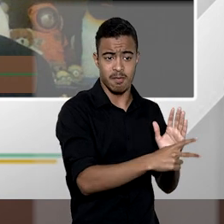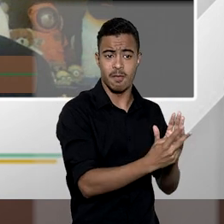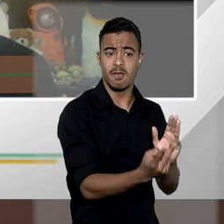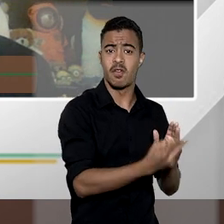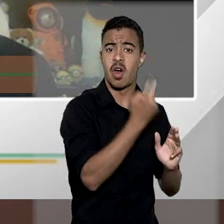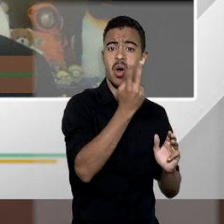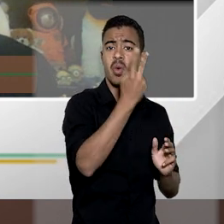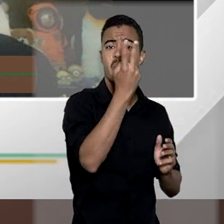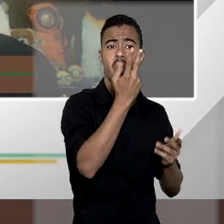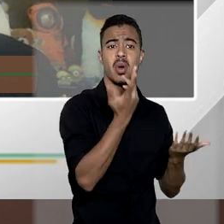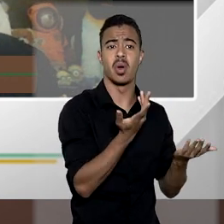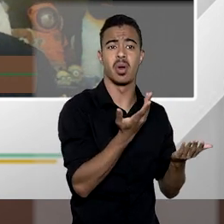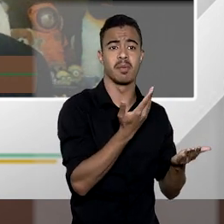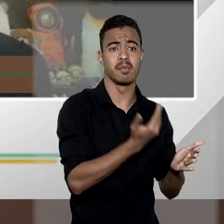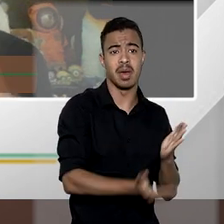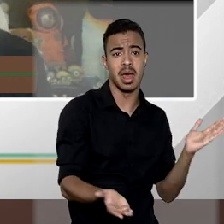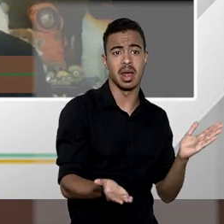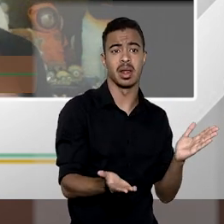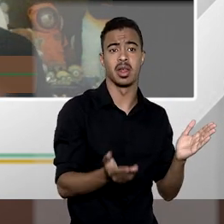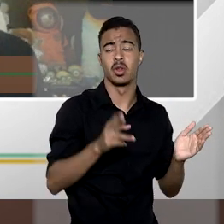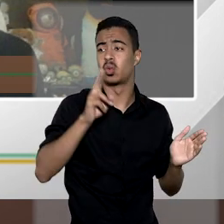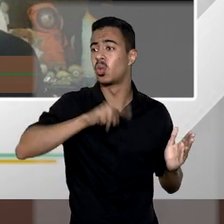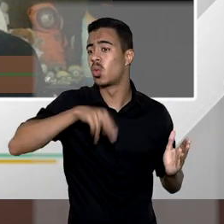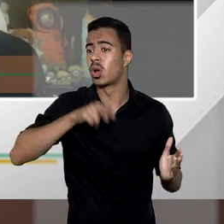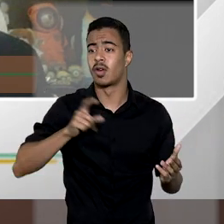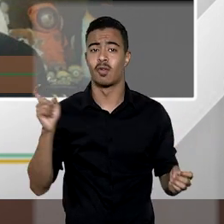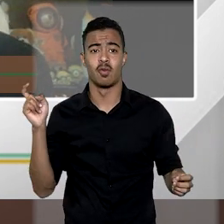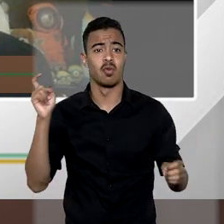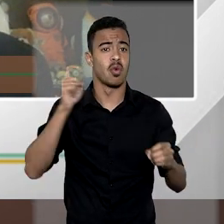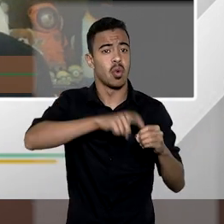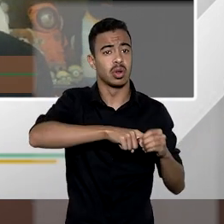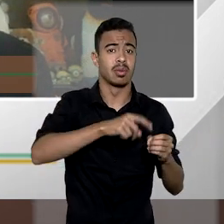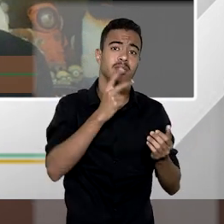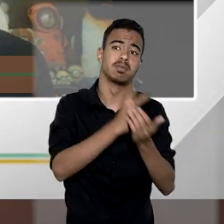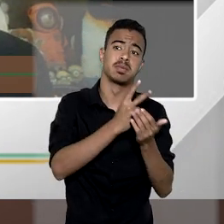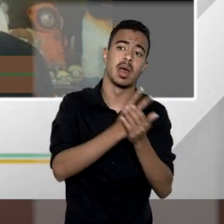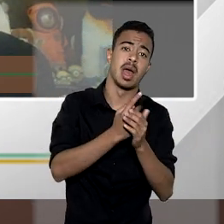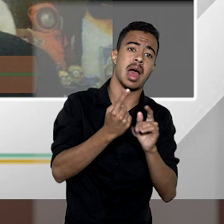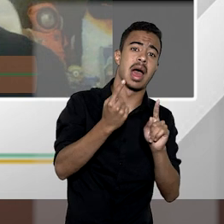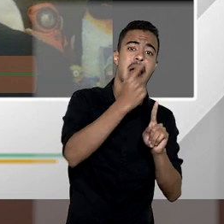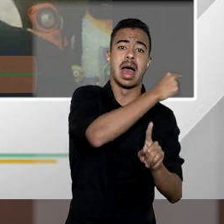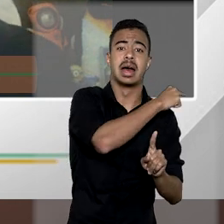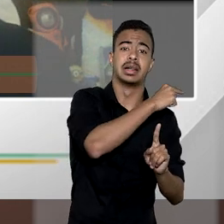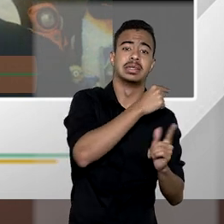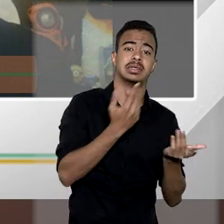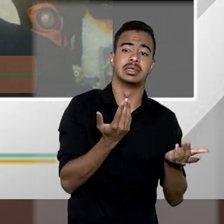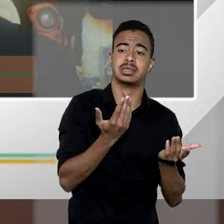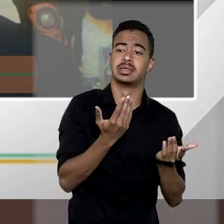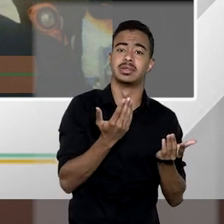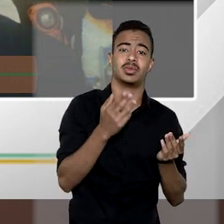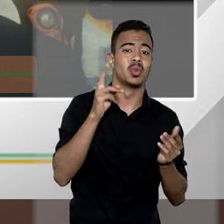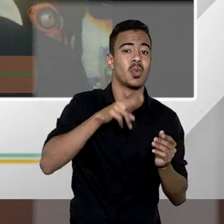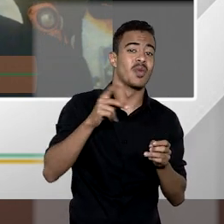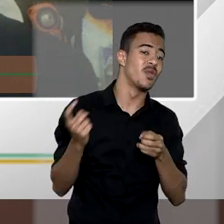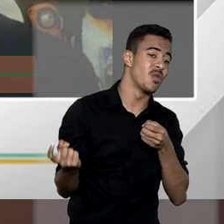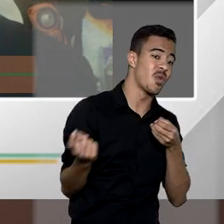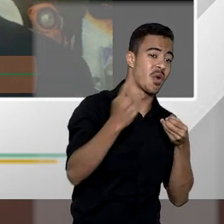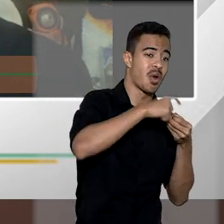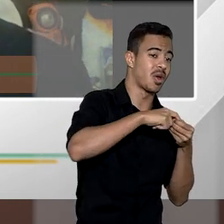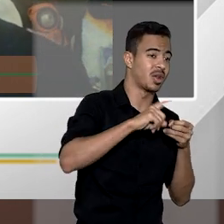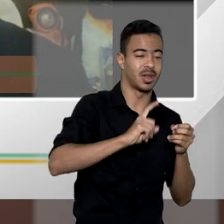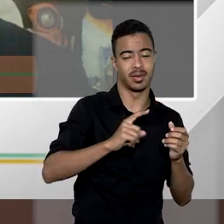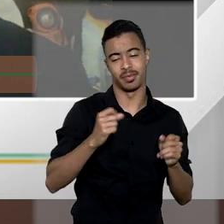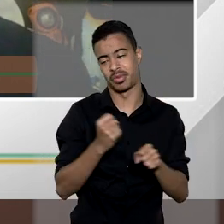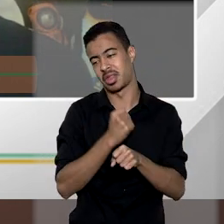significação econômica como ele nunca mais voltará a ser aquilo que ele era antes da emissão na posse então a